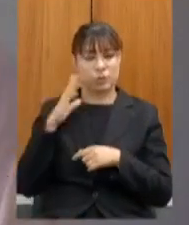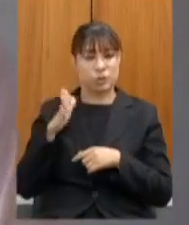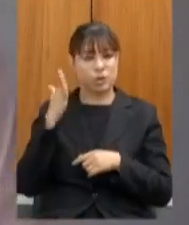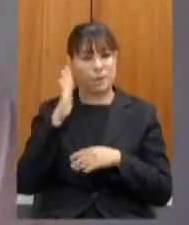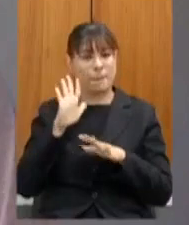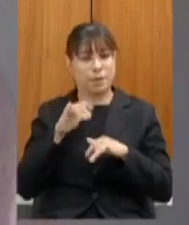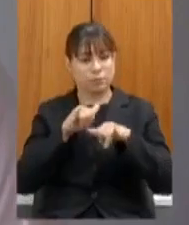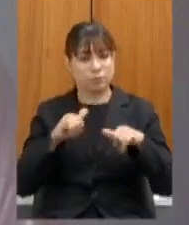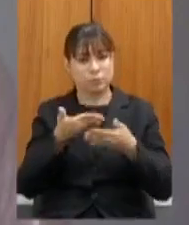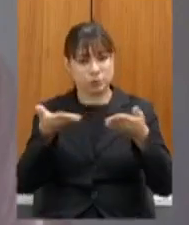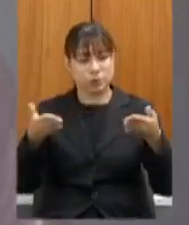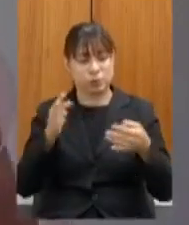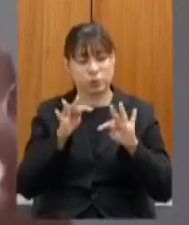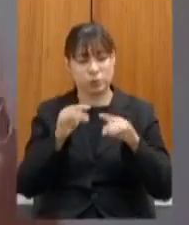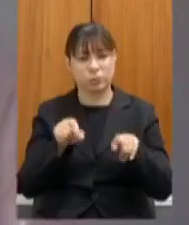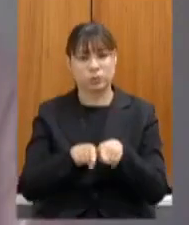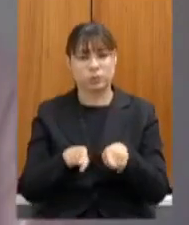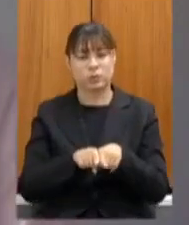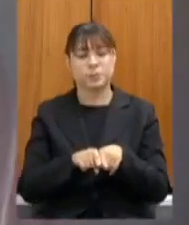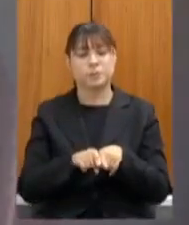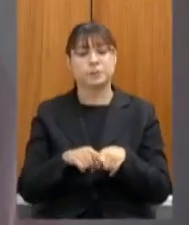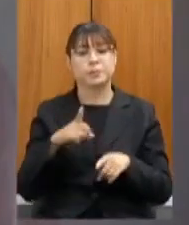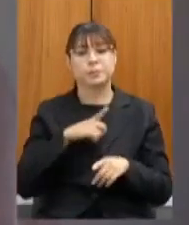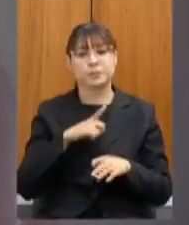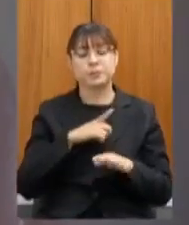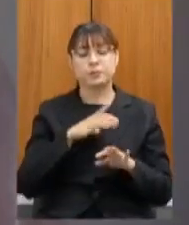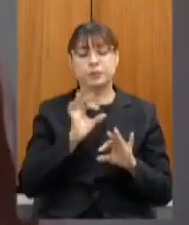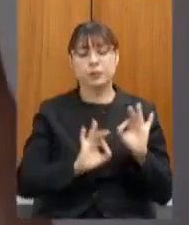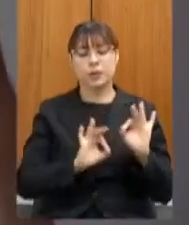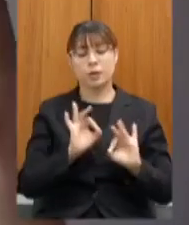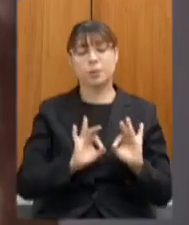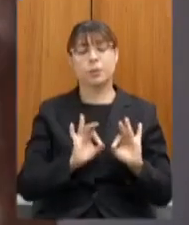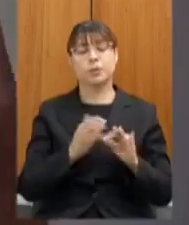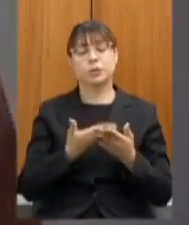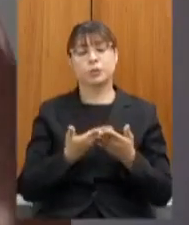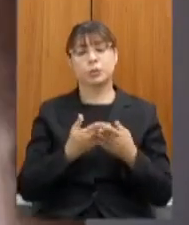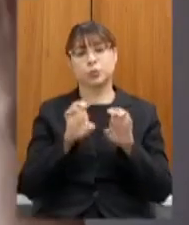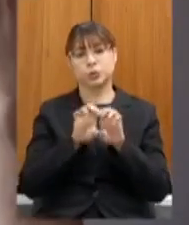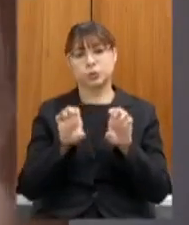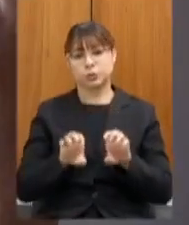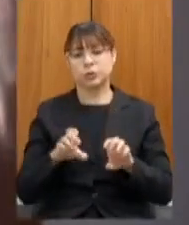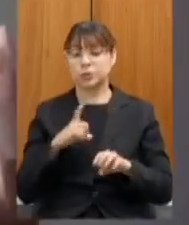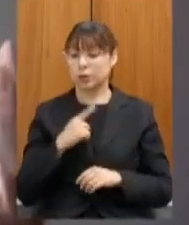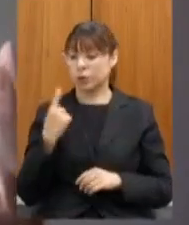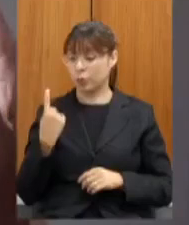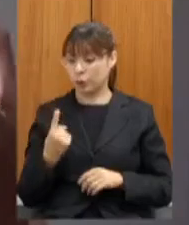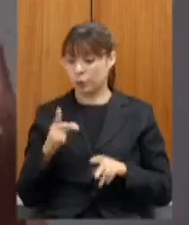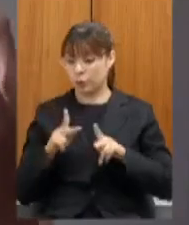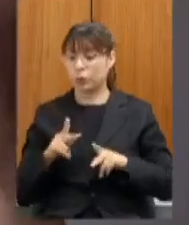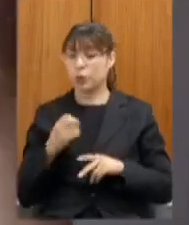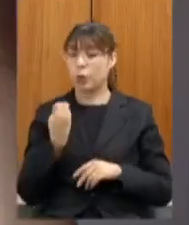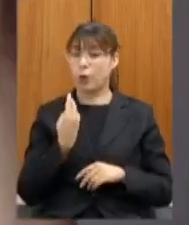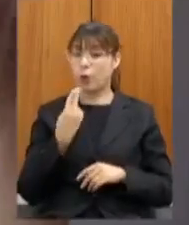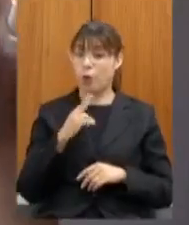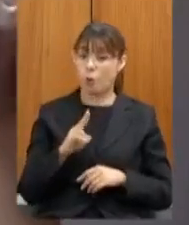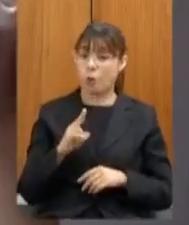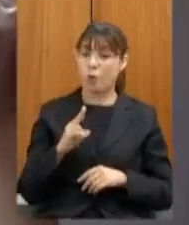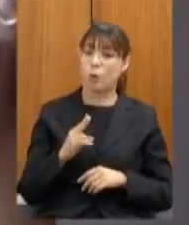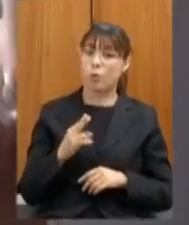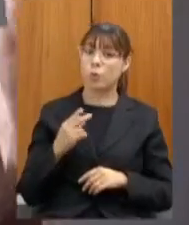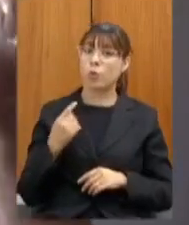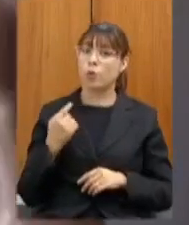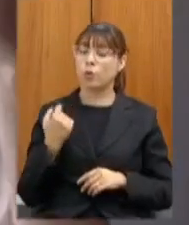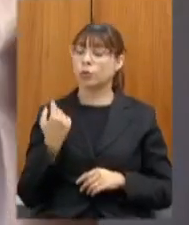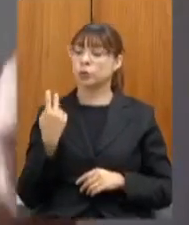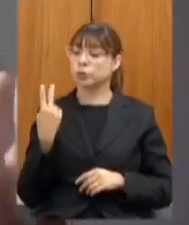cada um dos componentes curriculares do plano de estudo estruturado há um professor ou uma dupla de professores do ensino superior